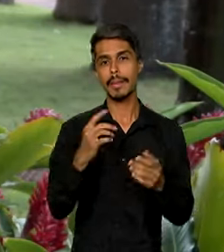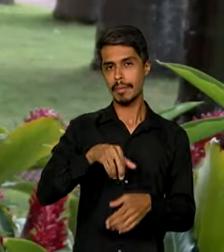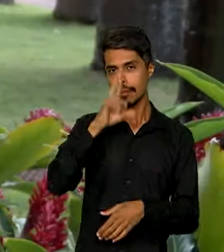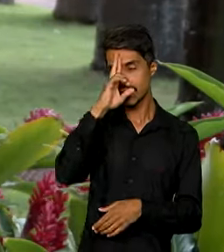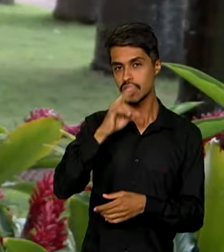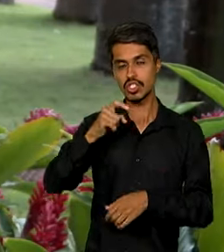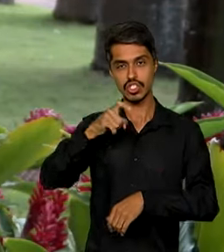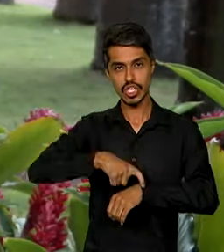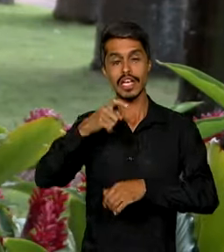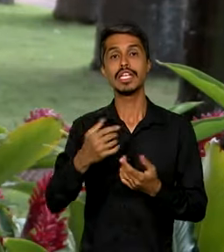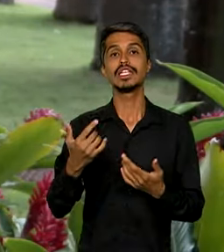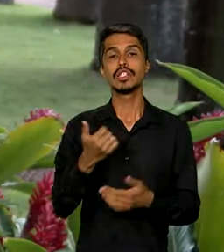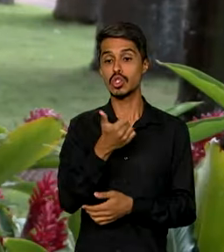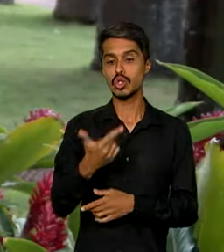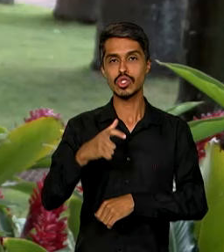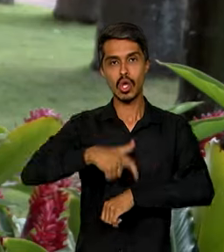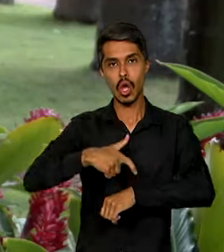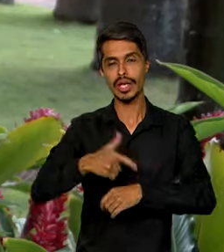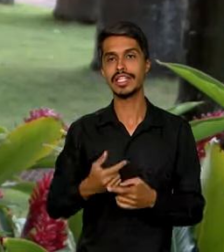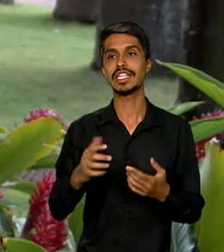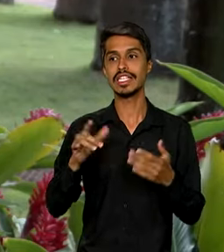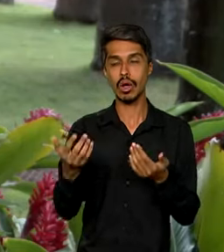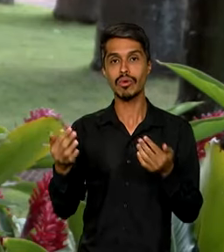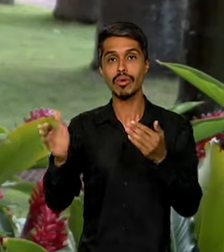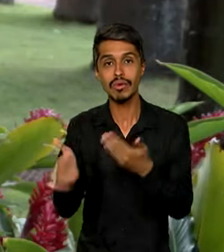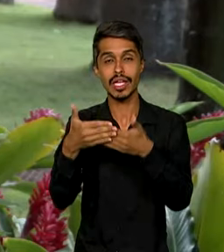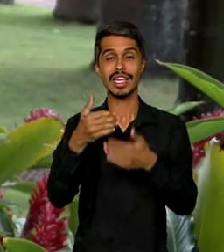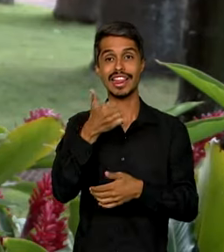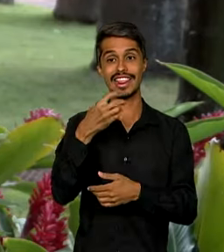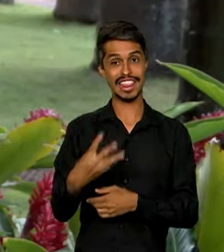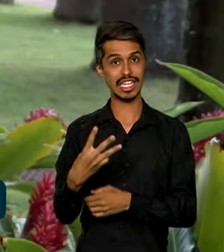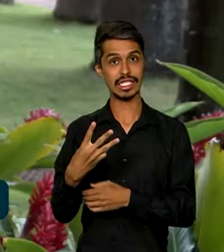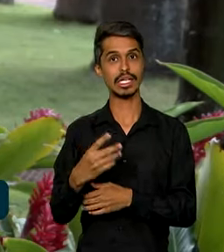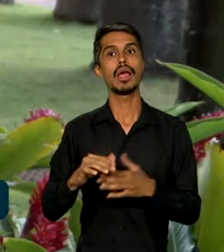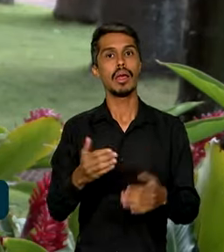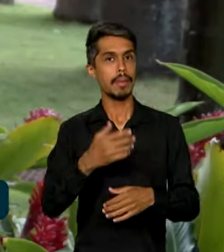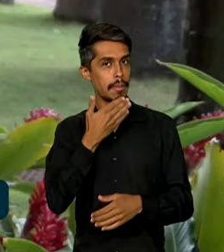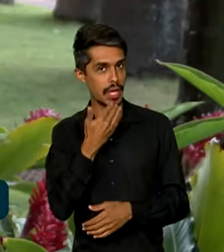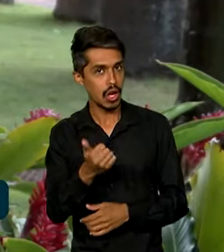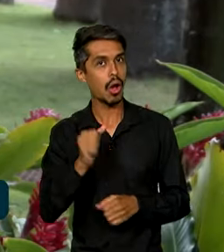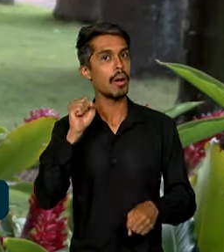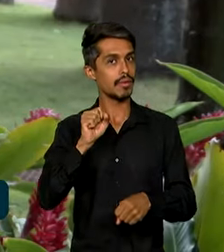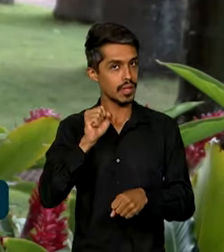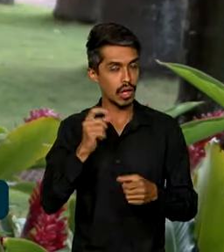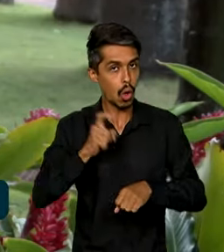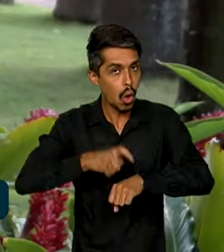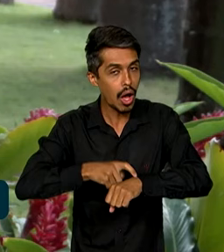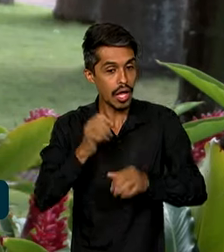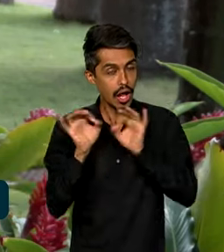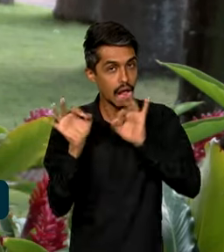13 em ponto. Para não correr o risco de virar meme, é melhor não se atrasar. O estudante poderá usar